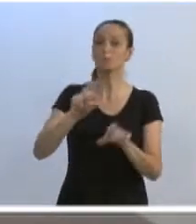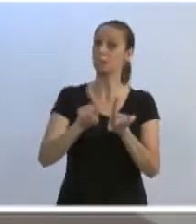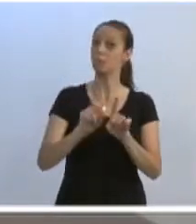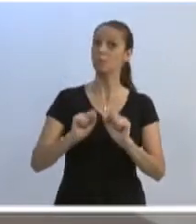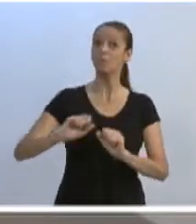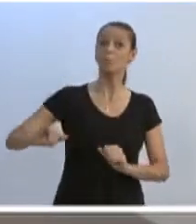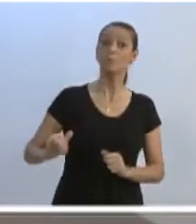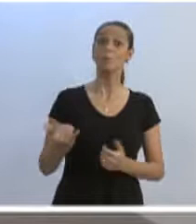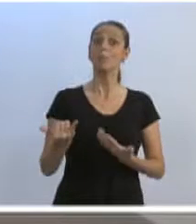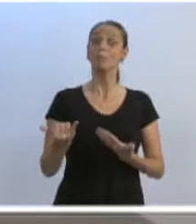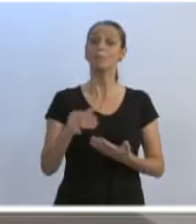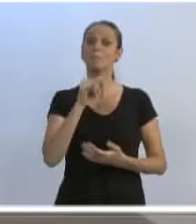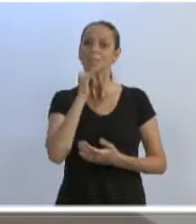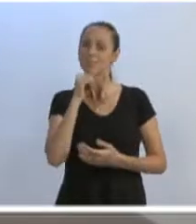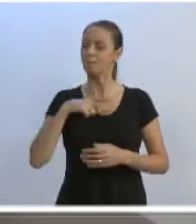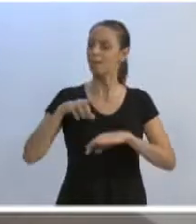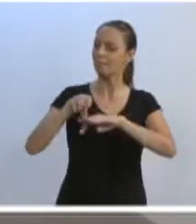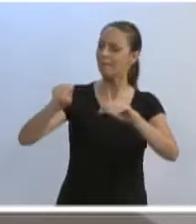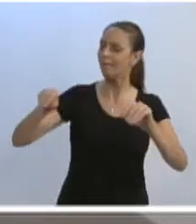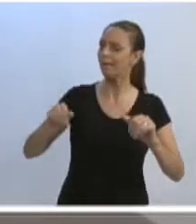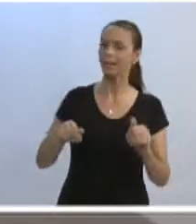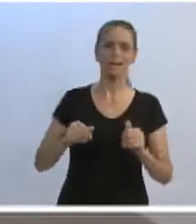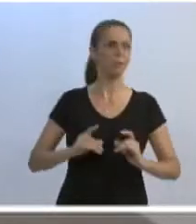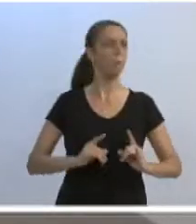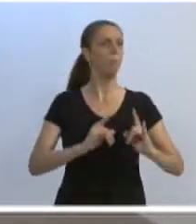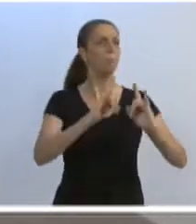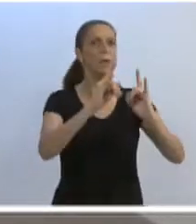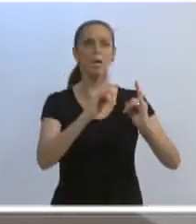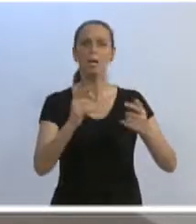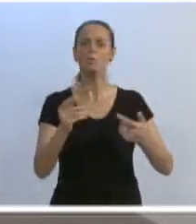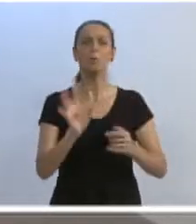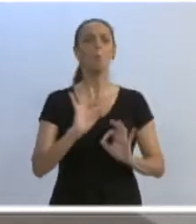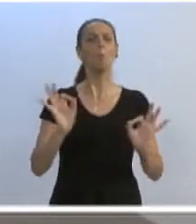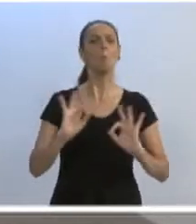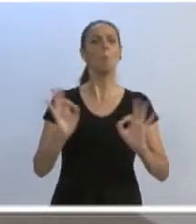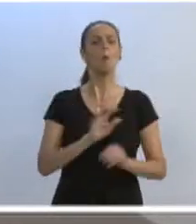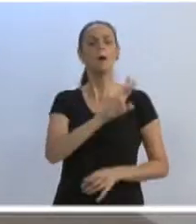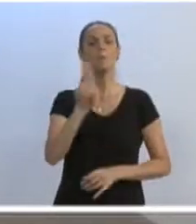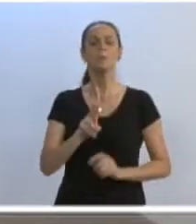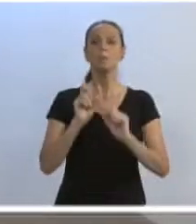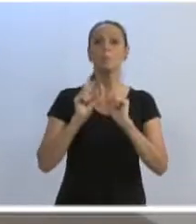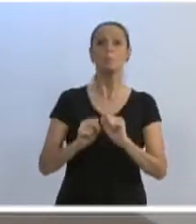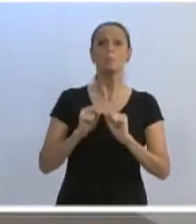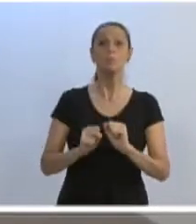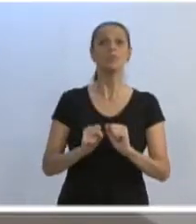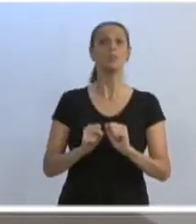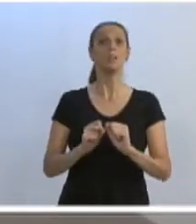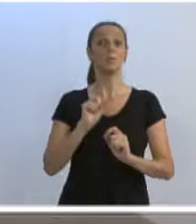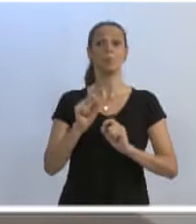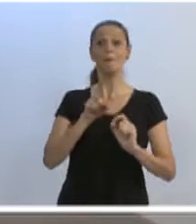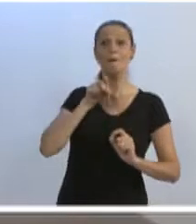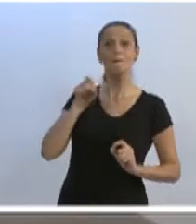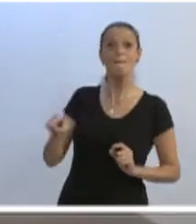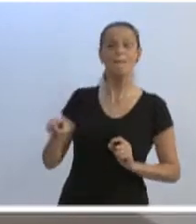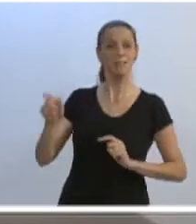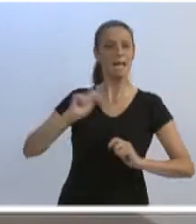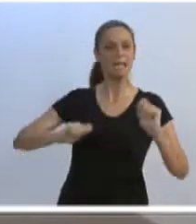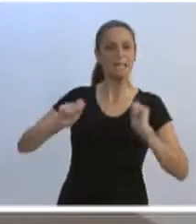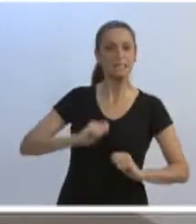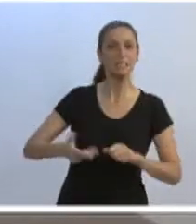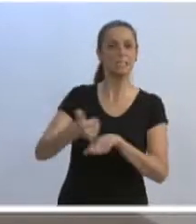aproveitarmos terrenos e espaços que não estão sendo aproveitados e a gente conseguir fazer essa inserção dando vida, dando cor, dando